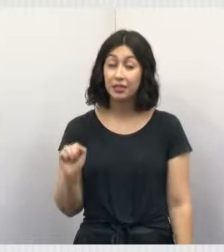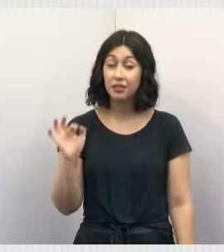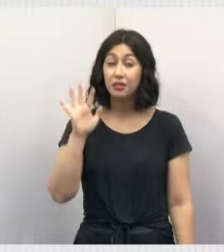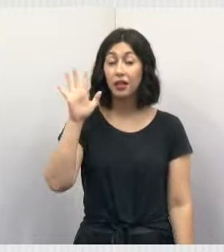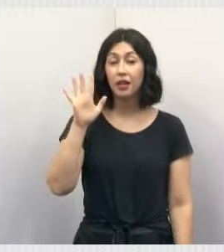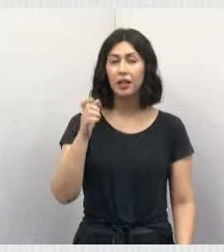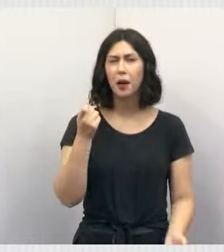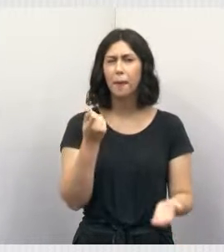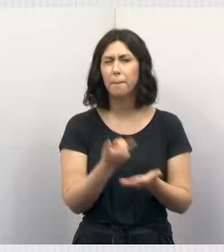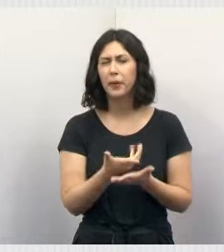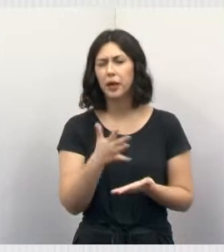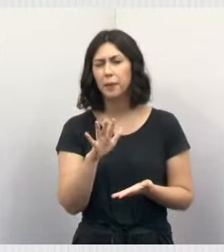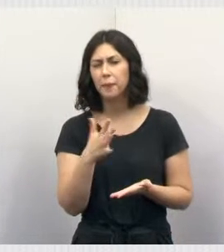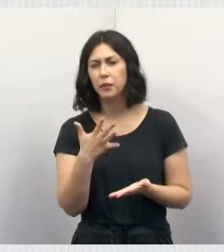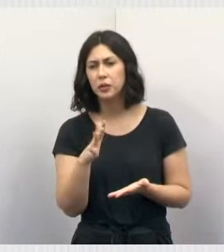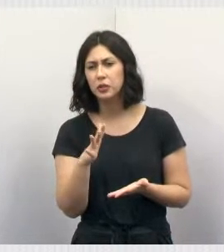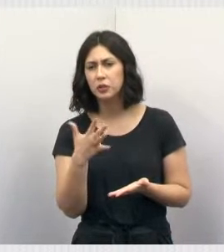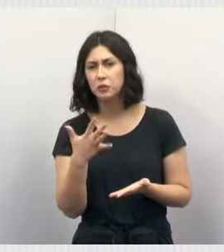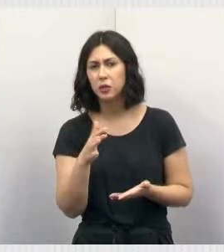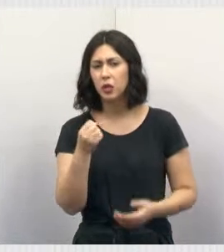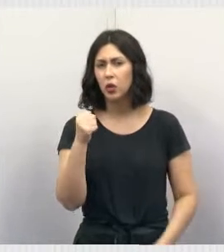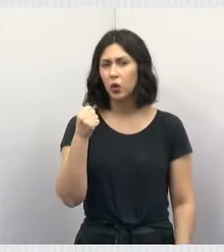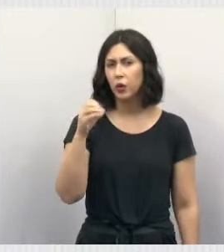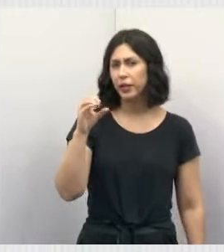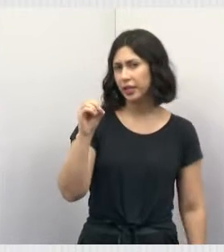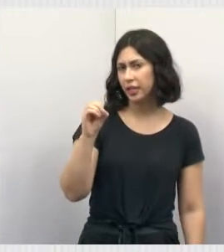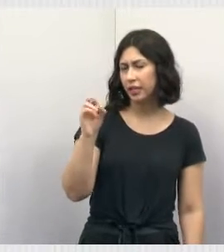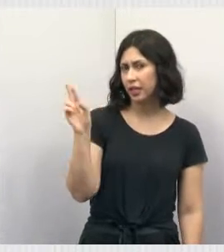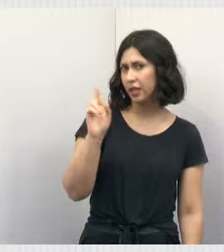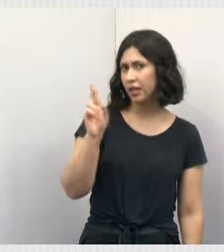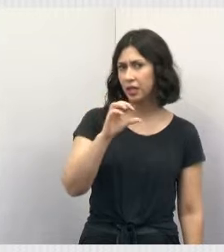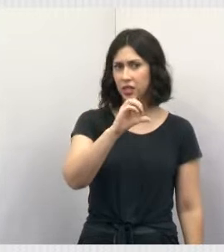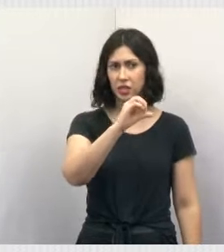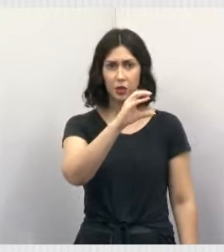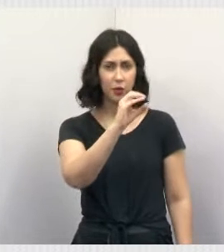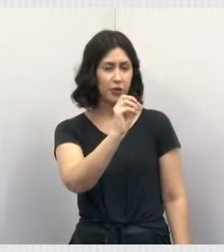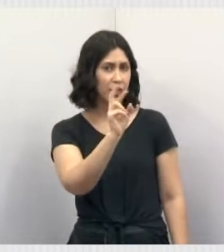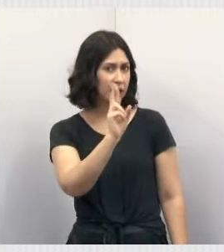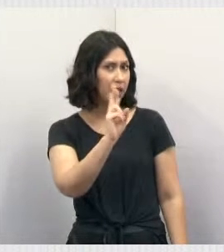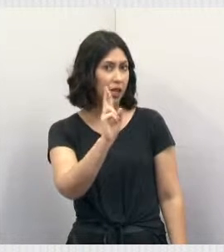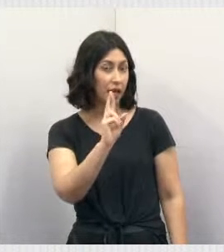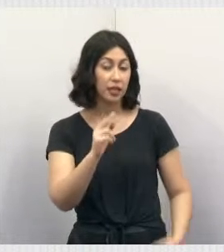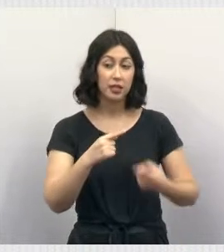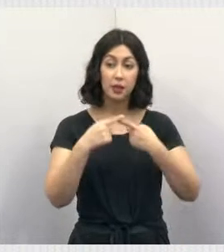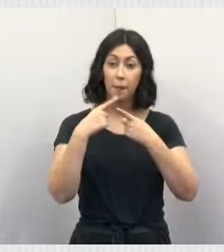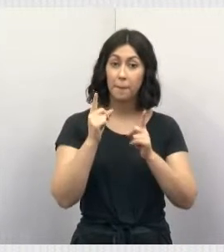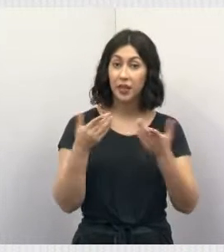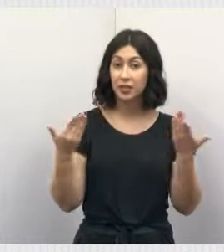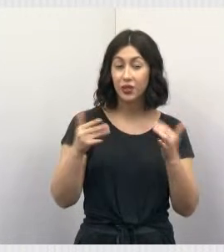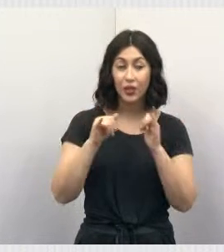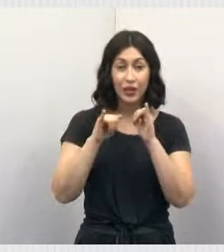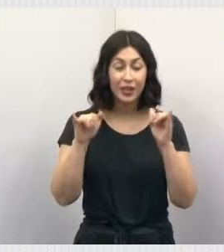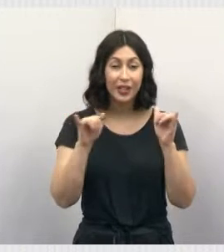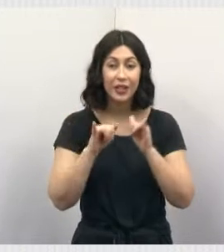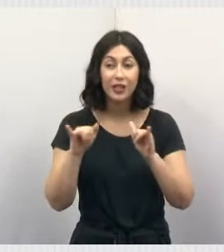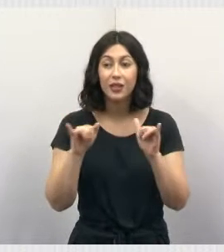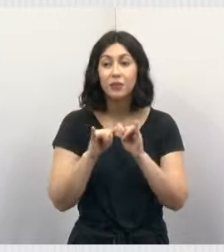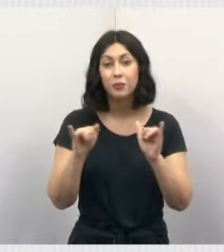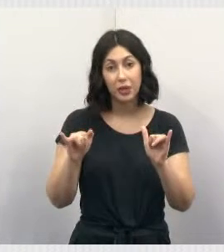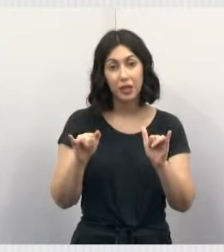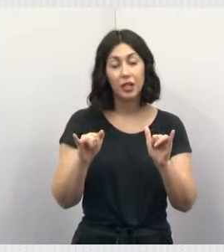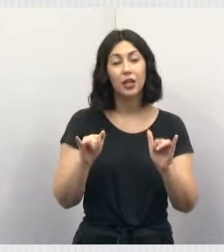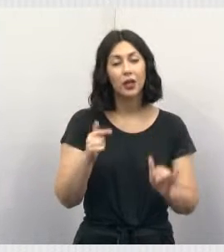que você paga mais ou menos entre 80 a 90 reais no veterinário. Já com essa campanha de vacinação,